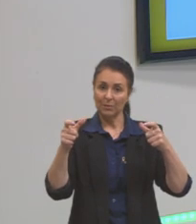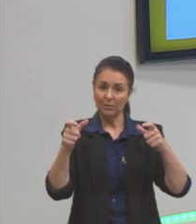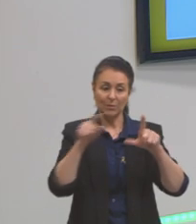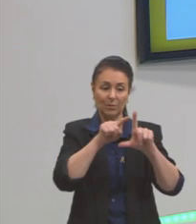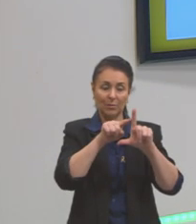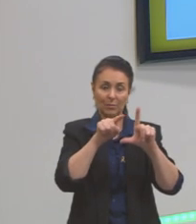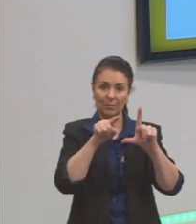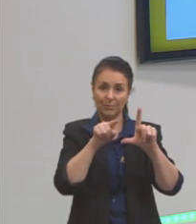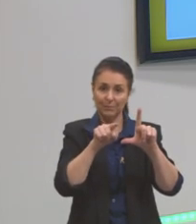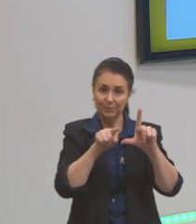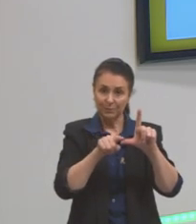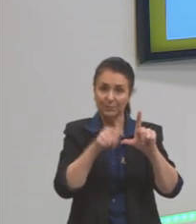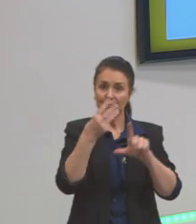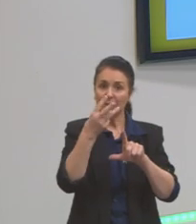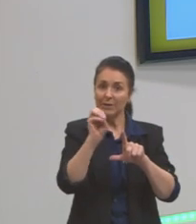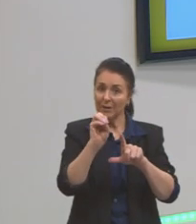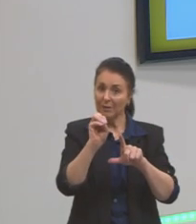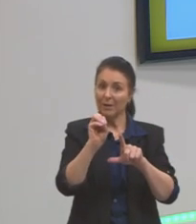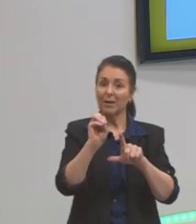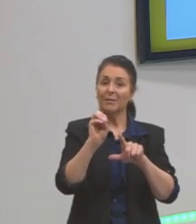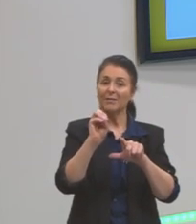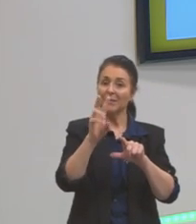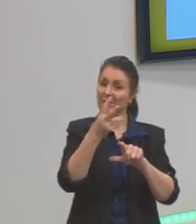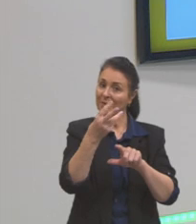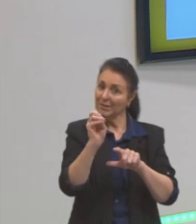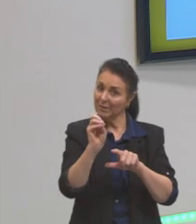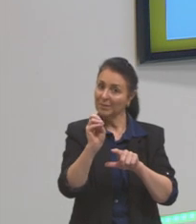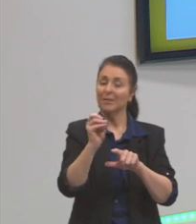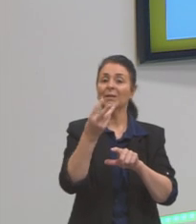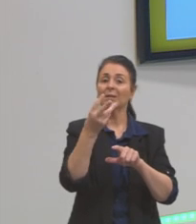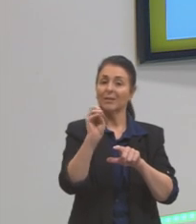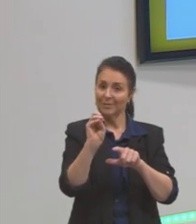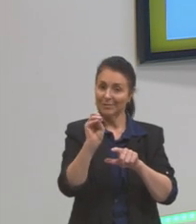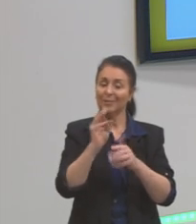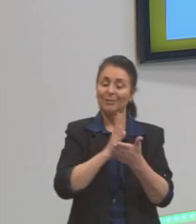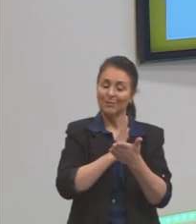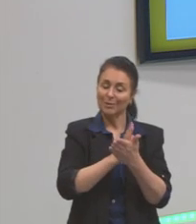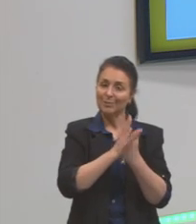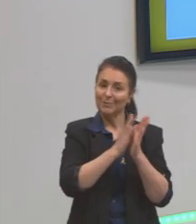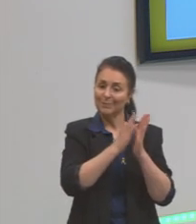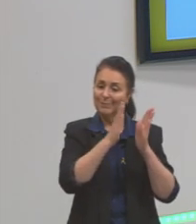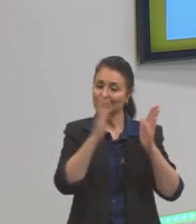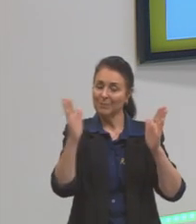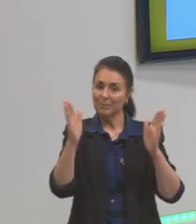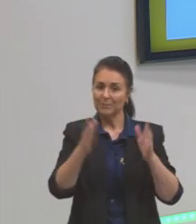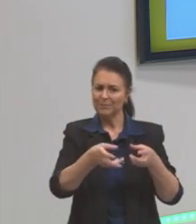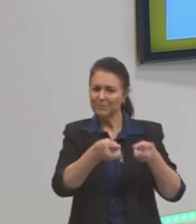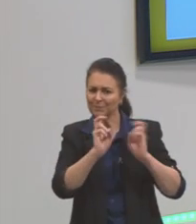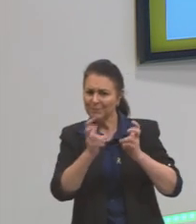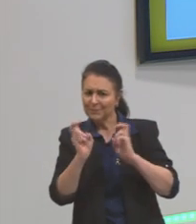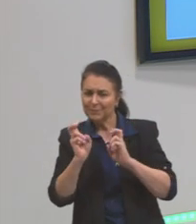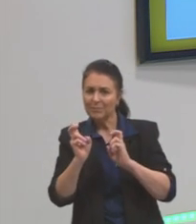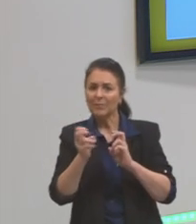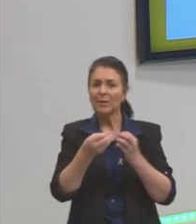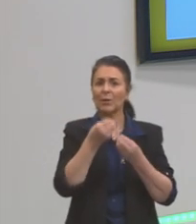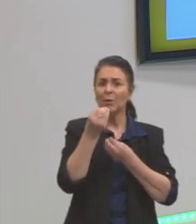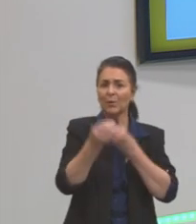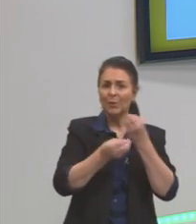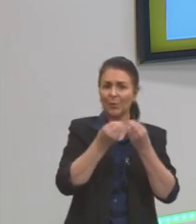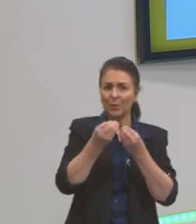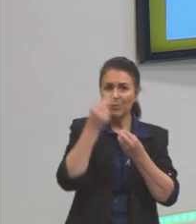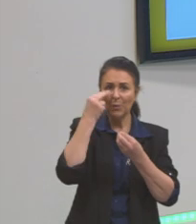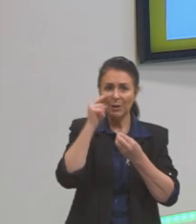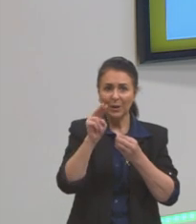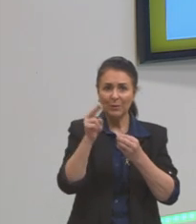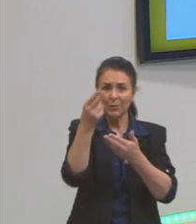de 30 em 30. Poderia ser de outra forma, mas visualmente a gente consegue perceber a partir desse desenho